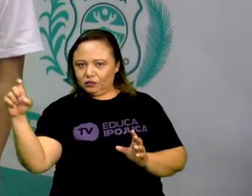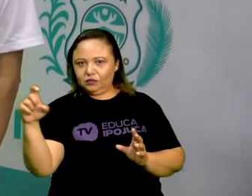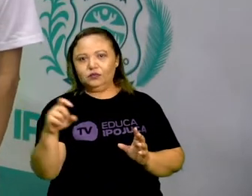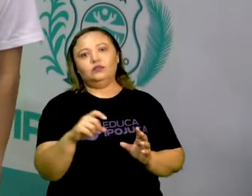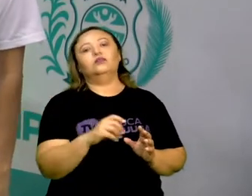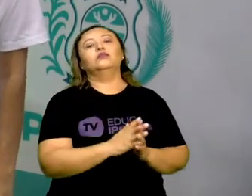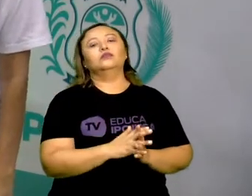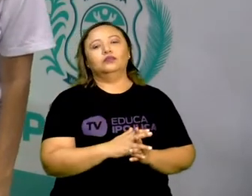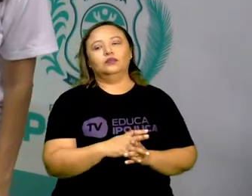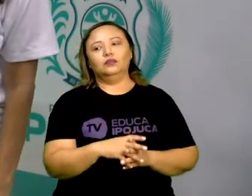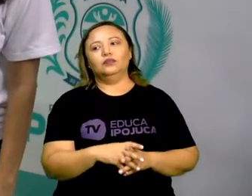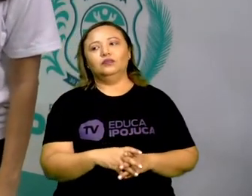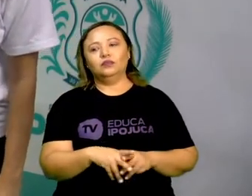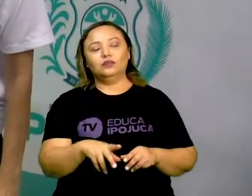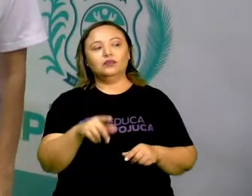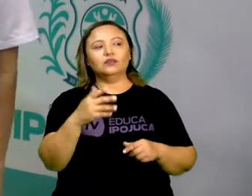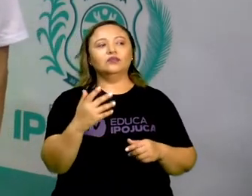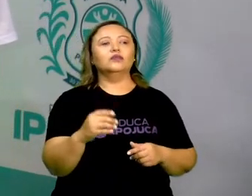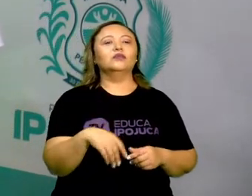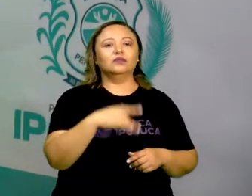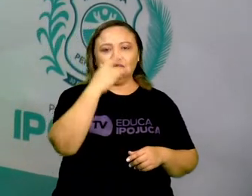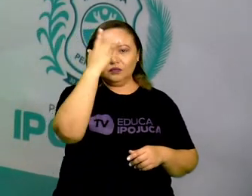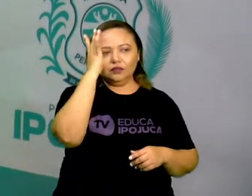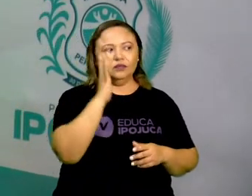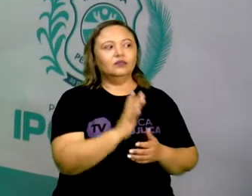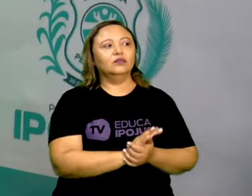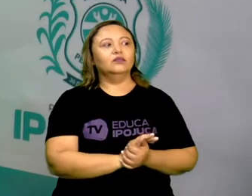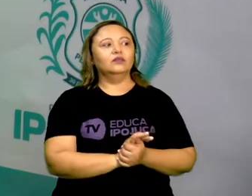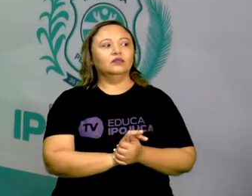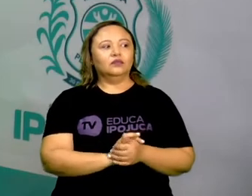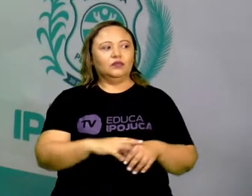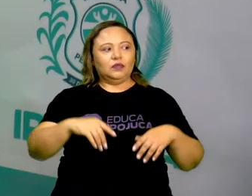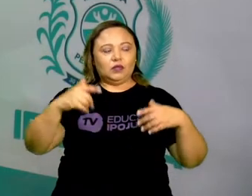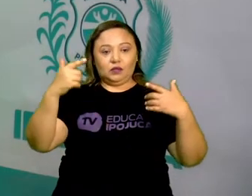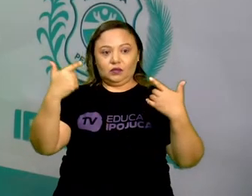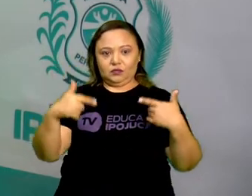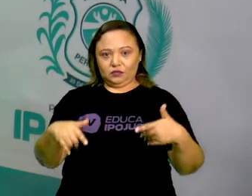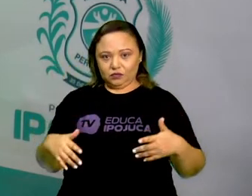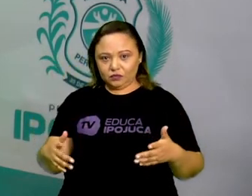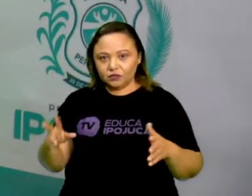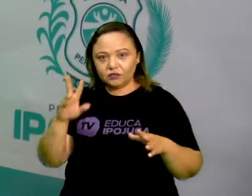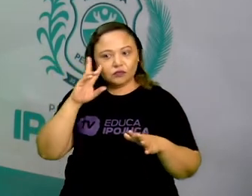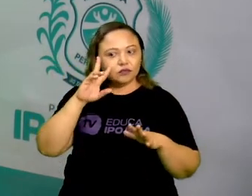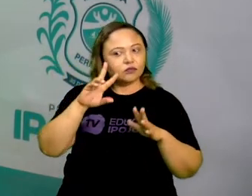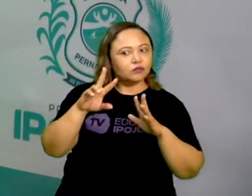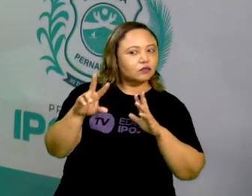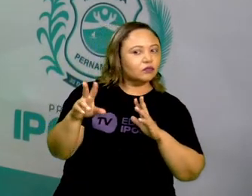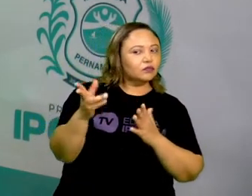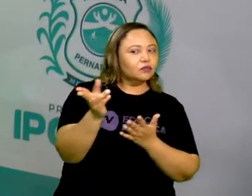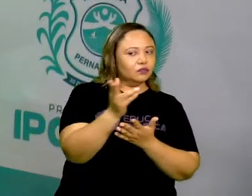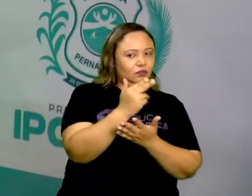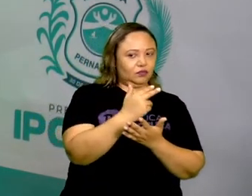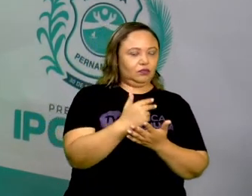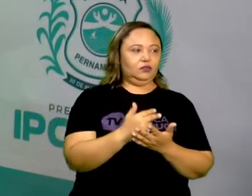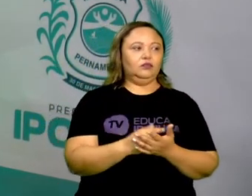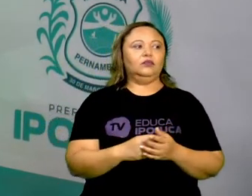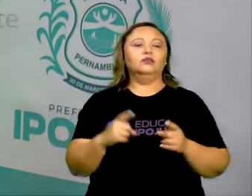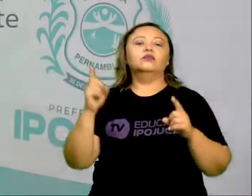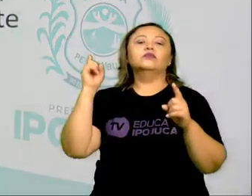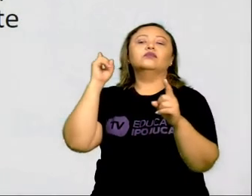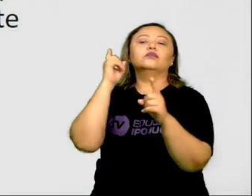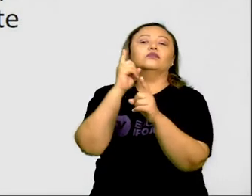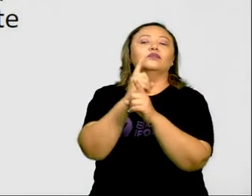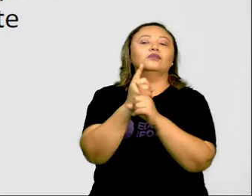tabela, não isso? Então, vamos aqui observar essa cena. Observe a cena e descubra